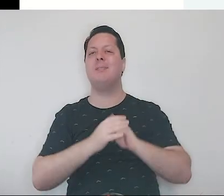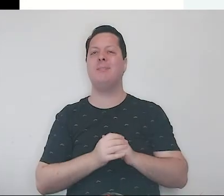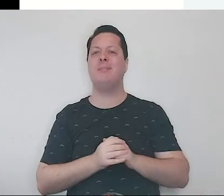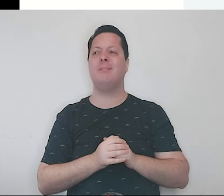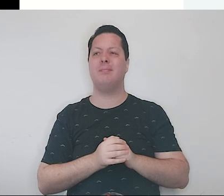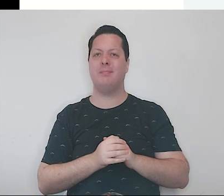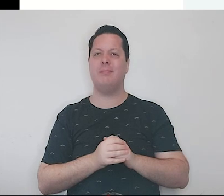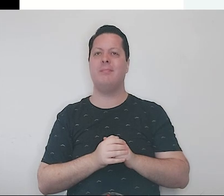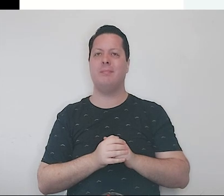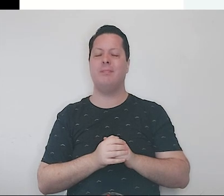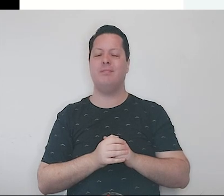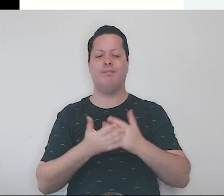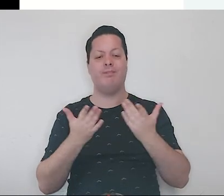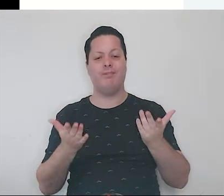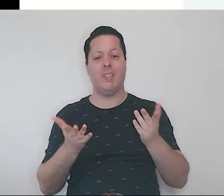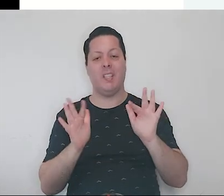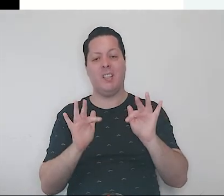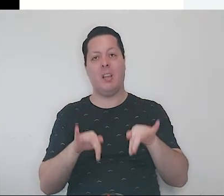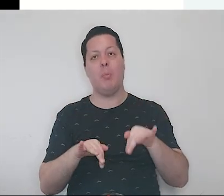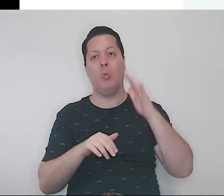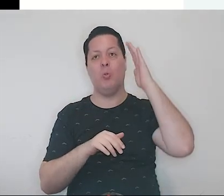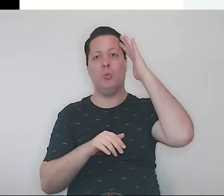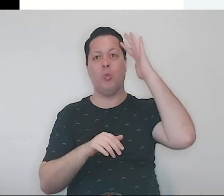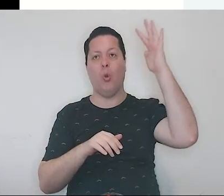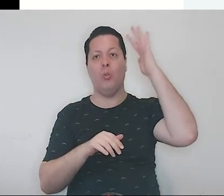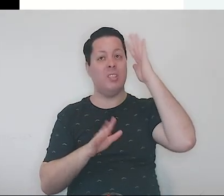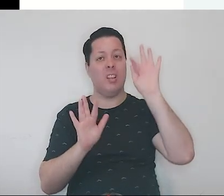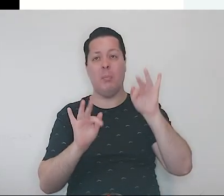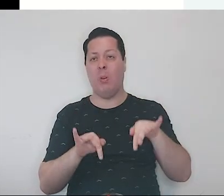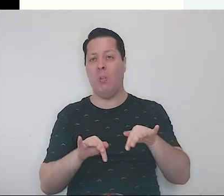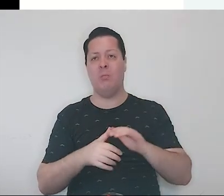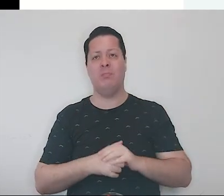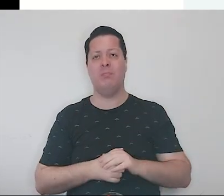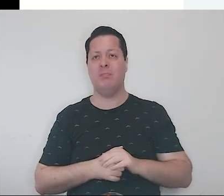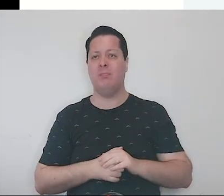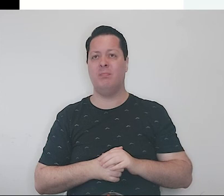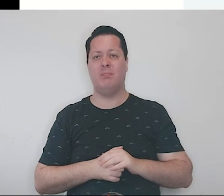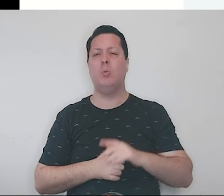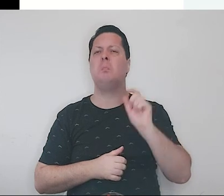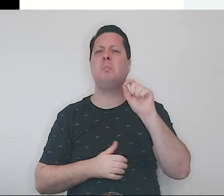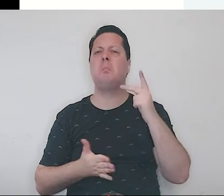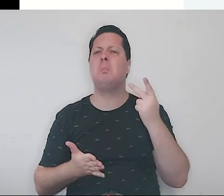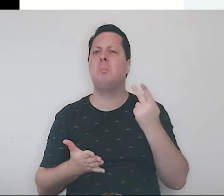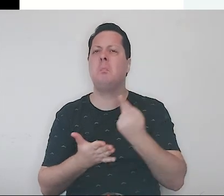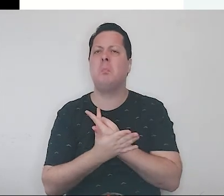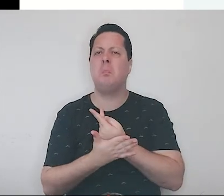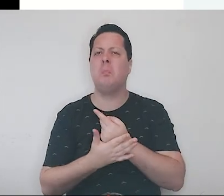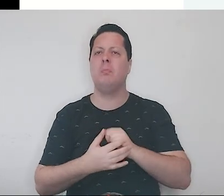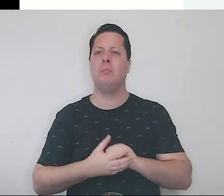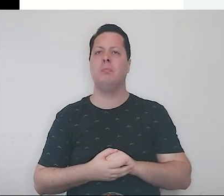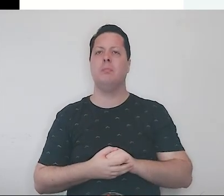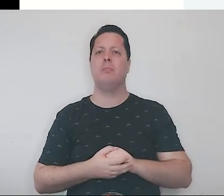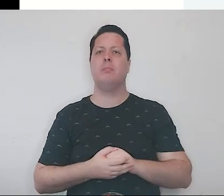E aí, terminando com esse sonho e esperança, coitado, né? Então, o que aconteceu? Então,